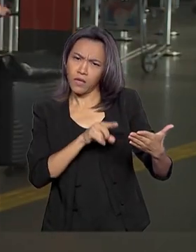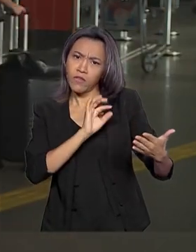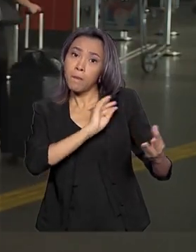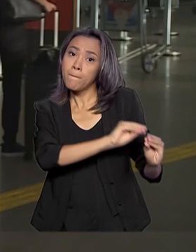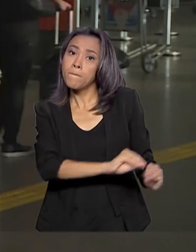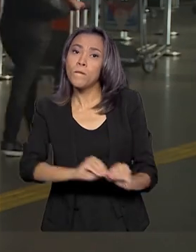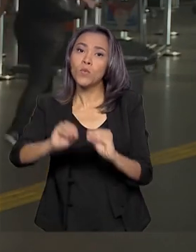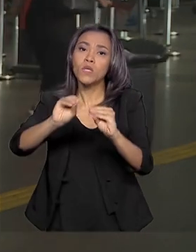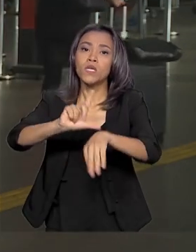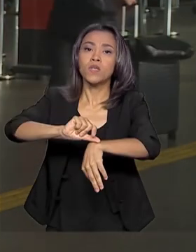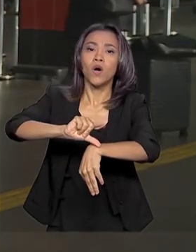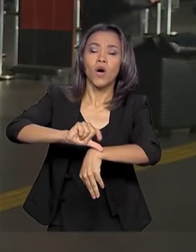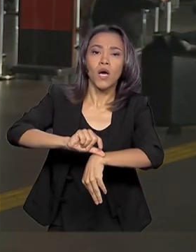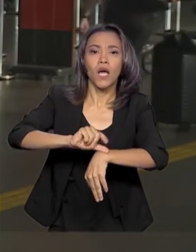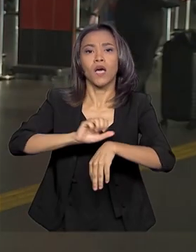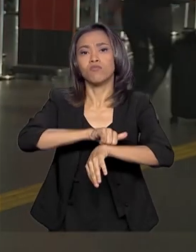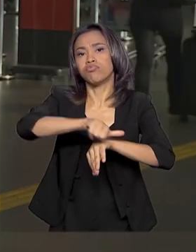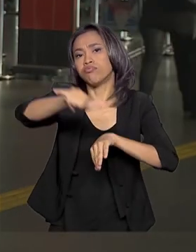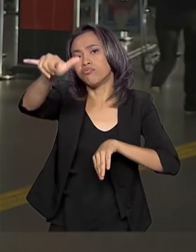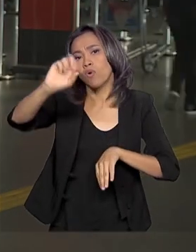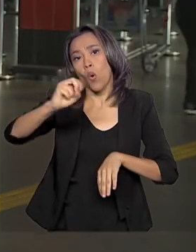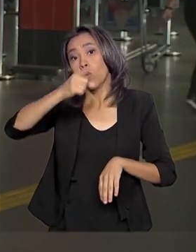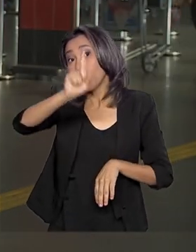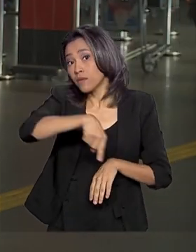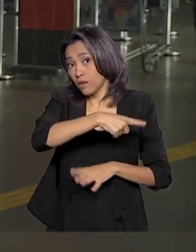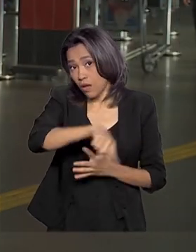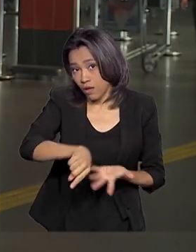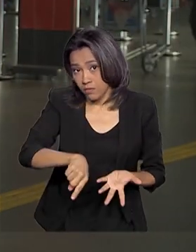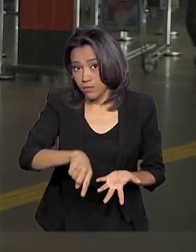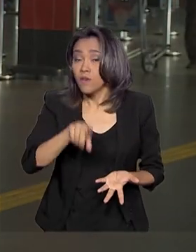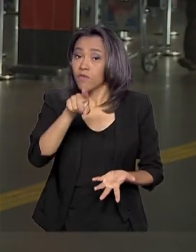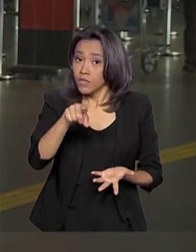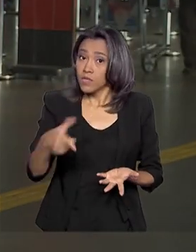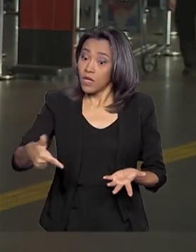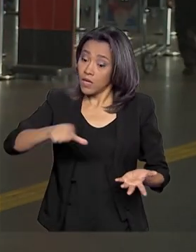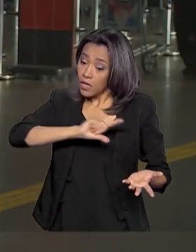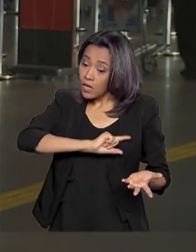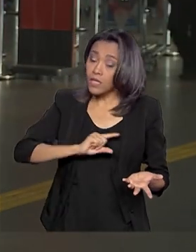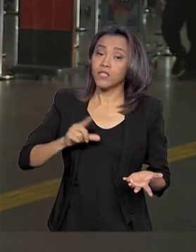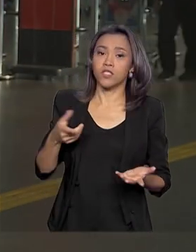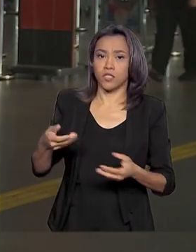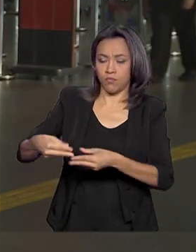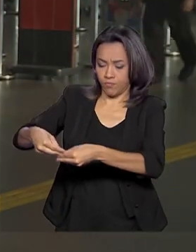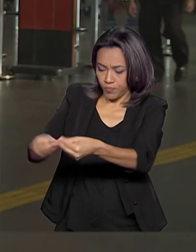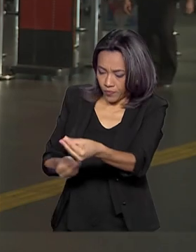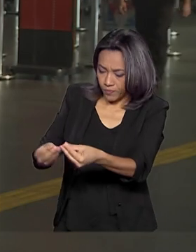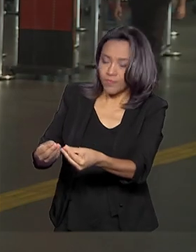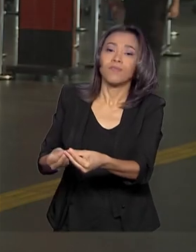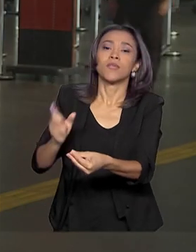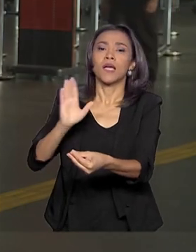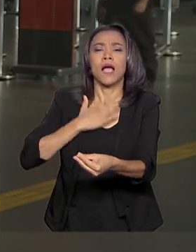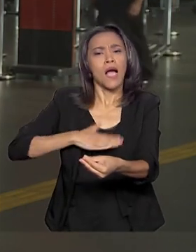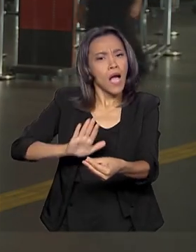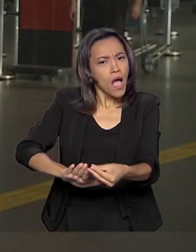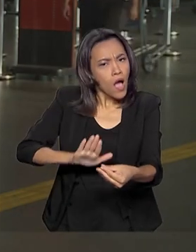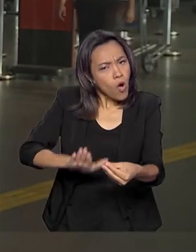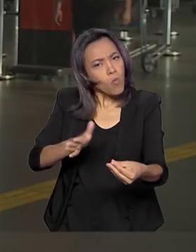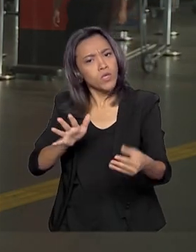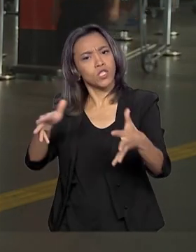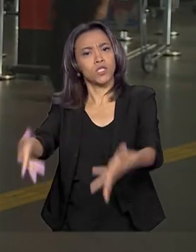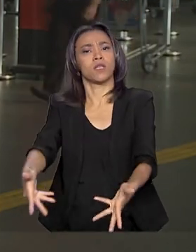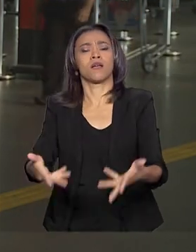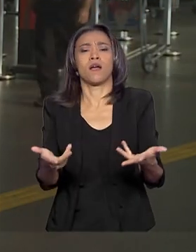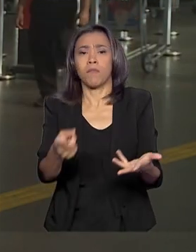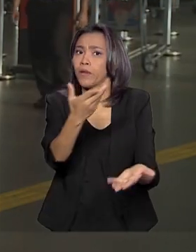mudança no horário do voo ou se ele foi cancelado, por exemplo. Faça o chequinho quanto antes, chegue com calma e antecedência para